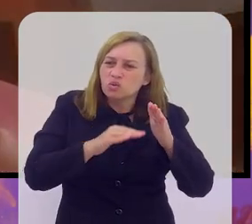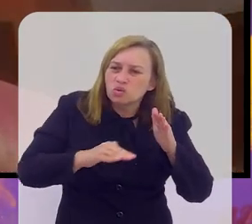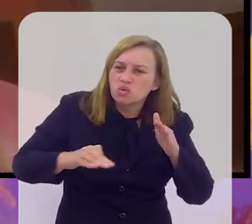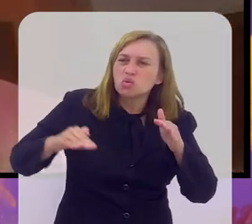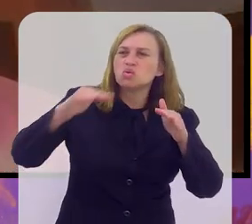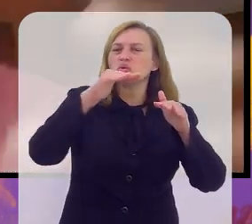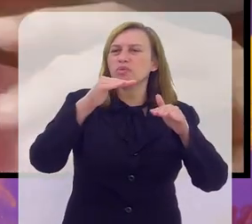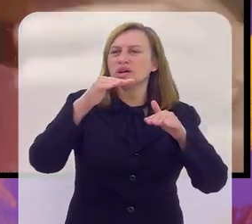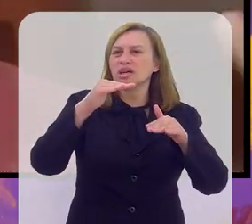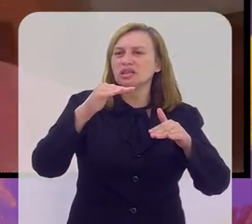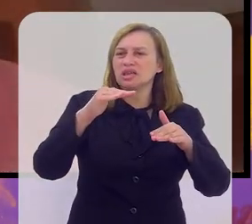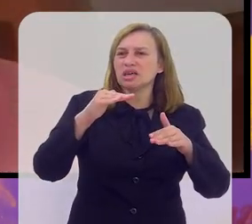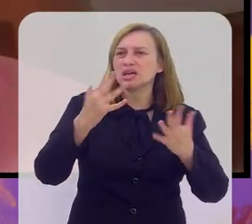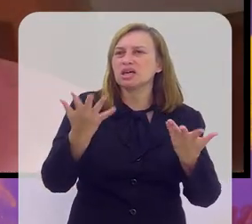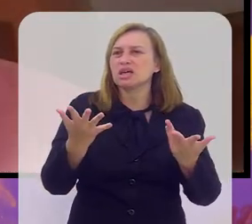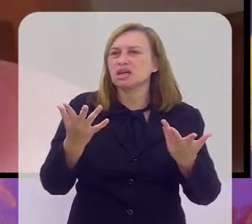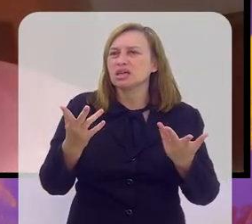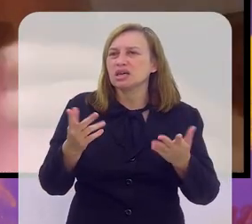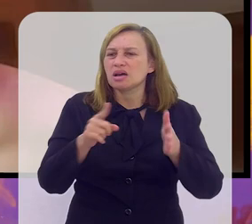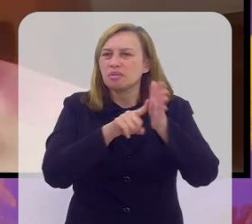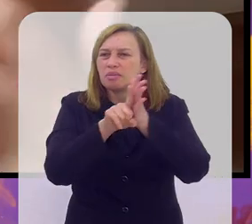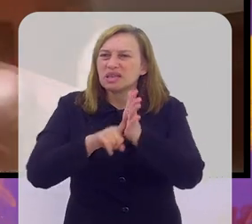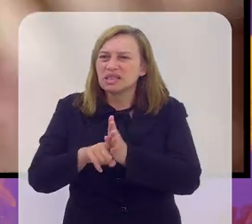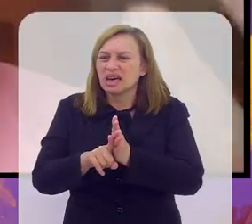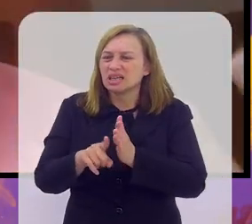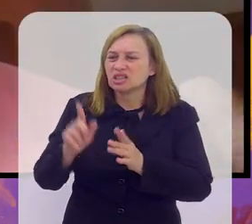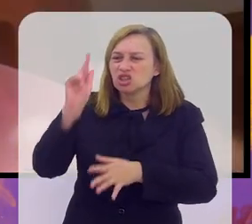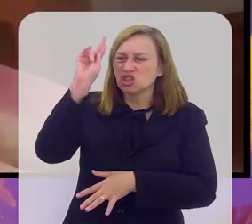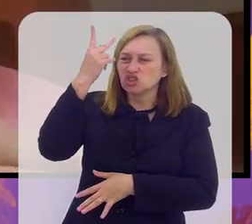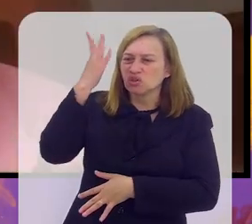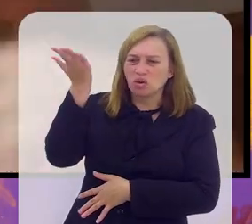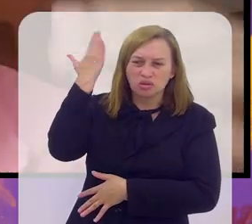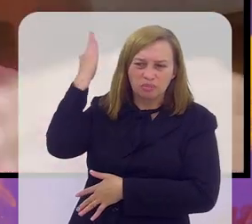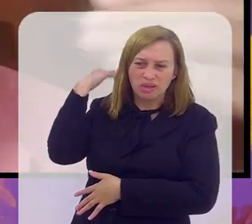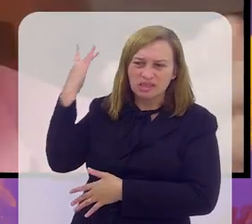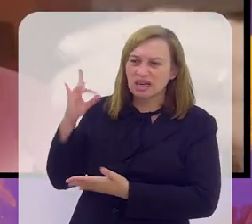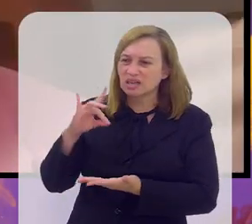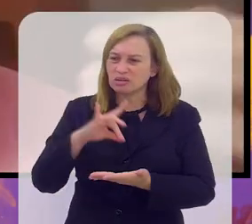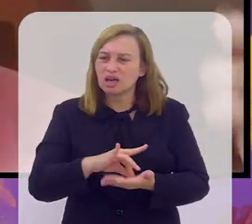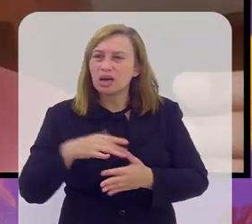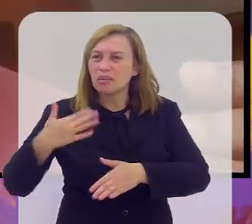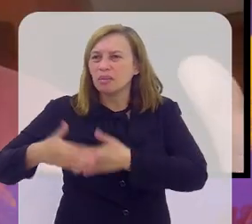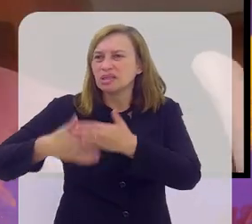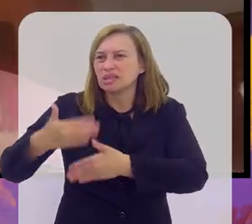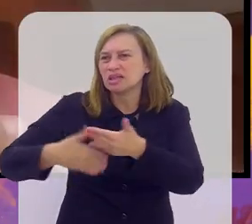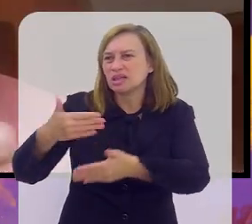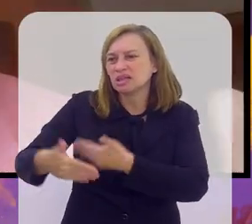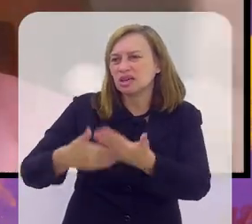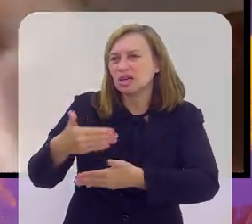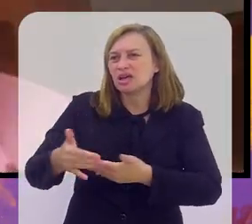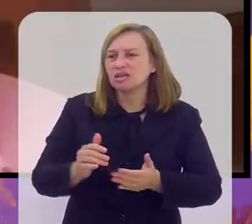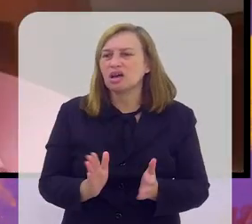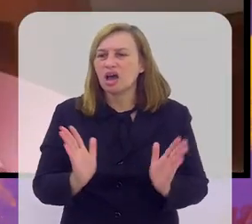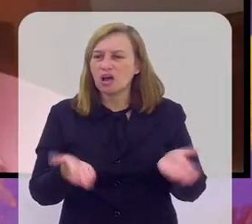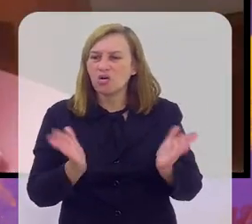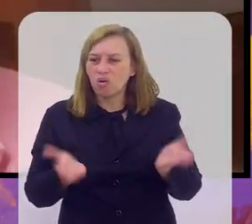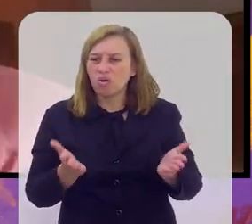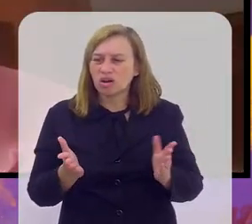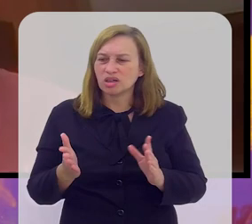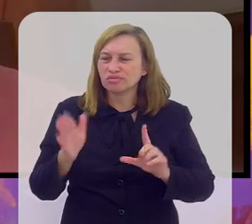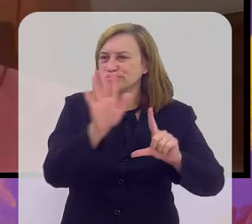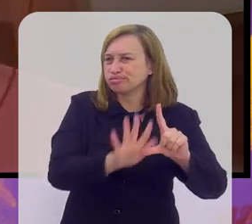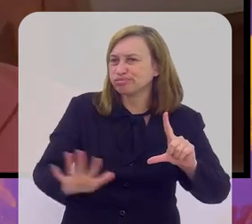de soberania que você trouxe, que é uma percepção baseada em fatos, mas que com o passar dos anos, na era globalizada,